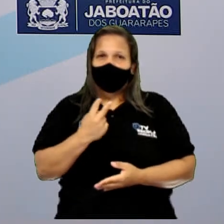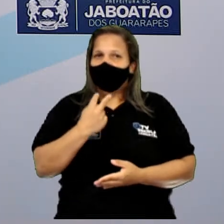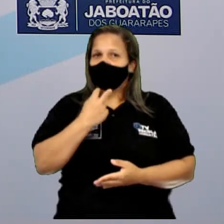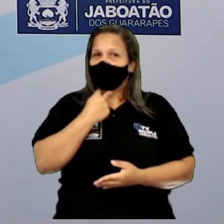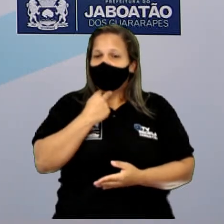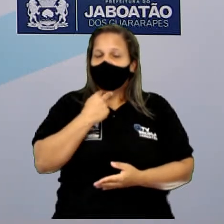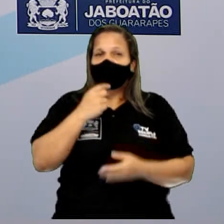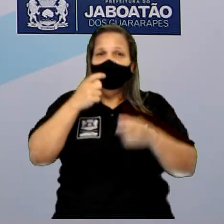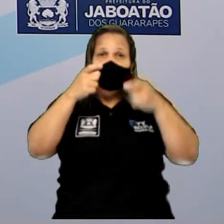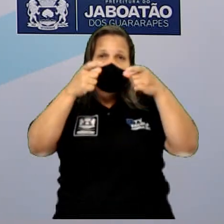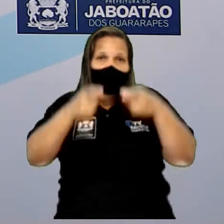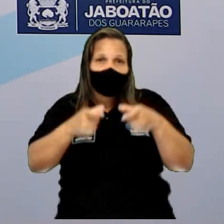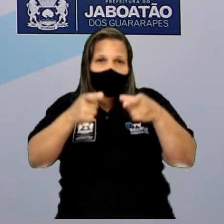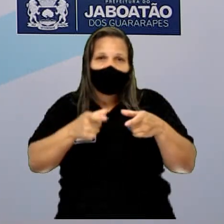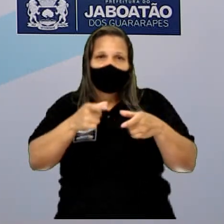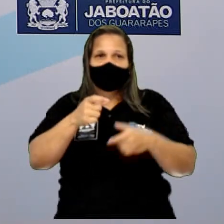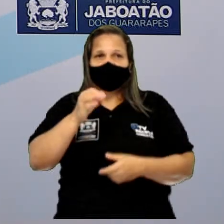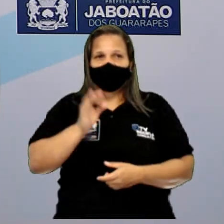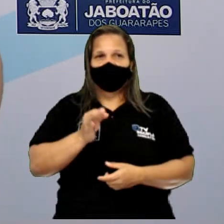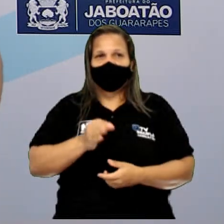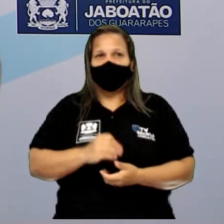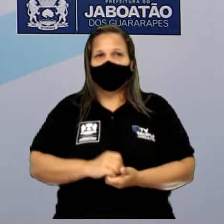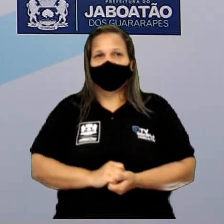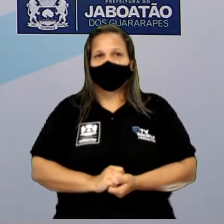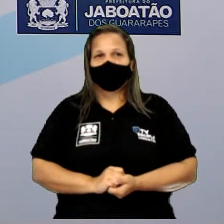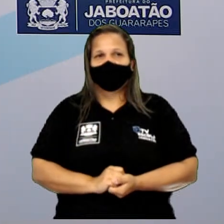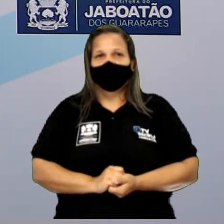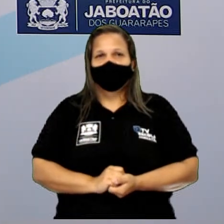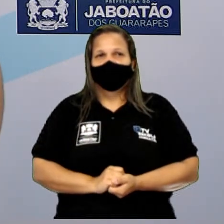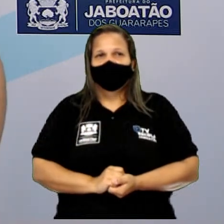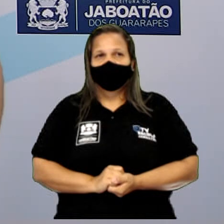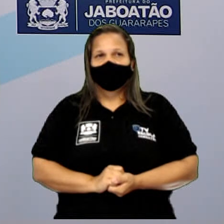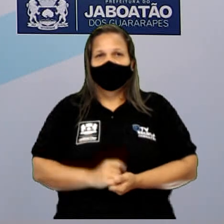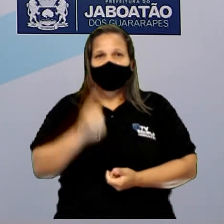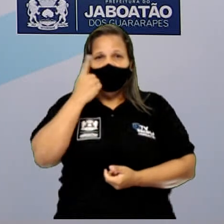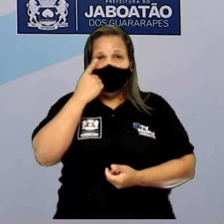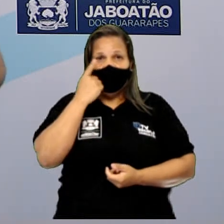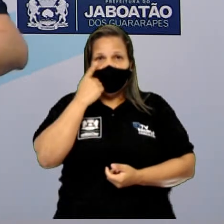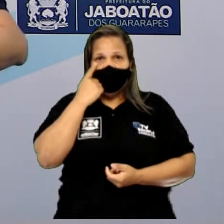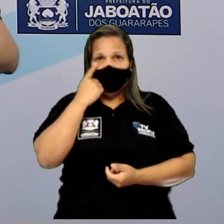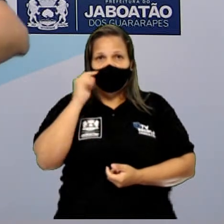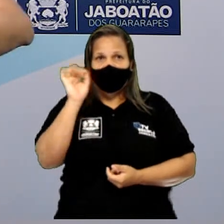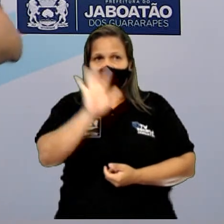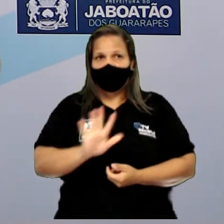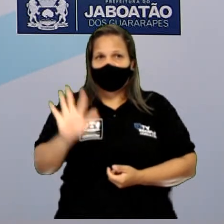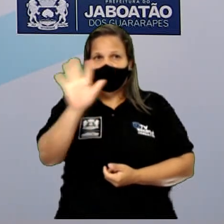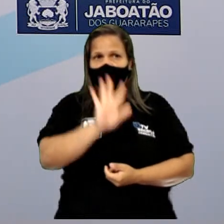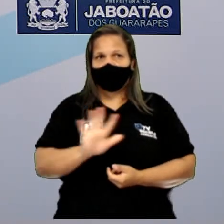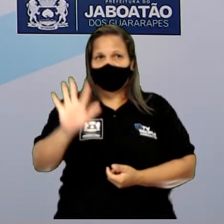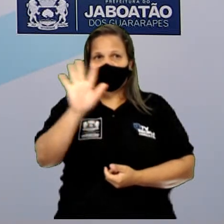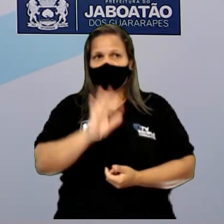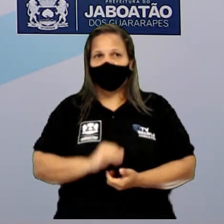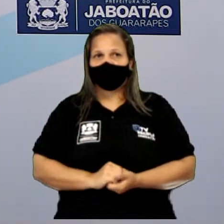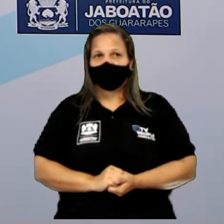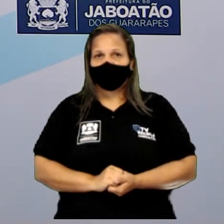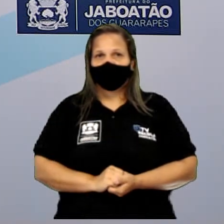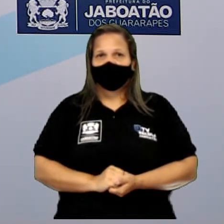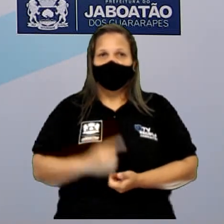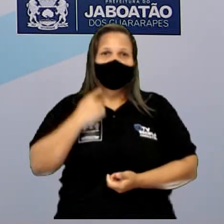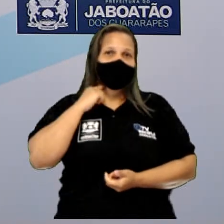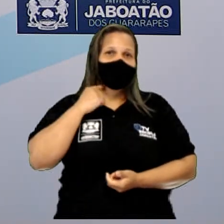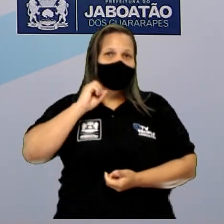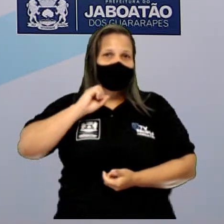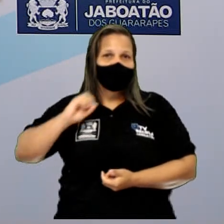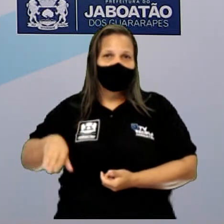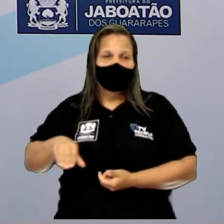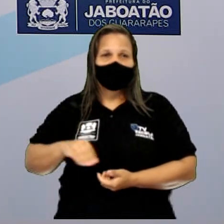a humanidade de maneira geral. Aqui, como é que fica as pilhas e as baterias, depois que elas são descartadas, elas